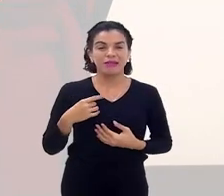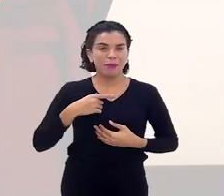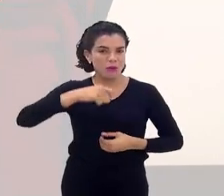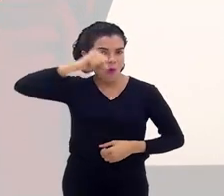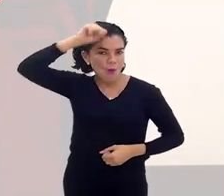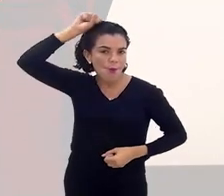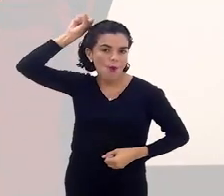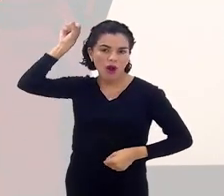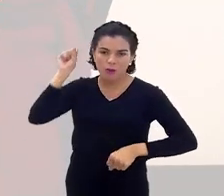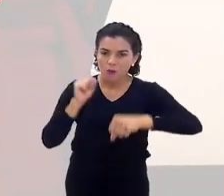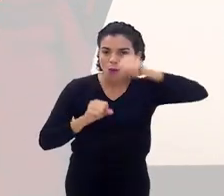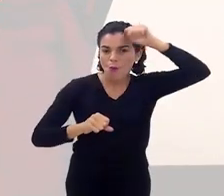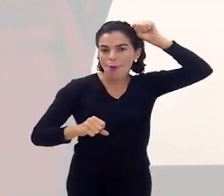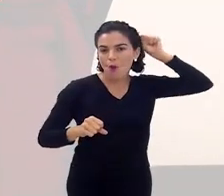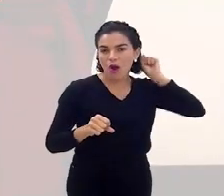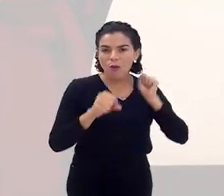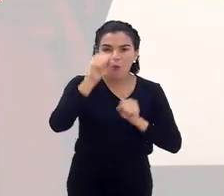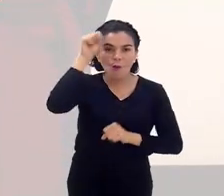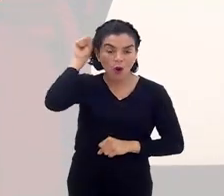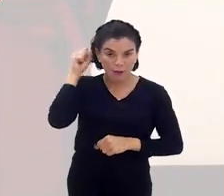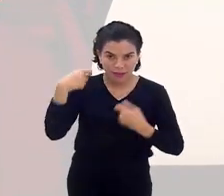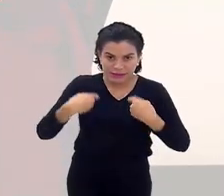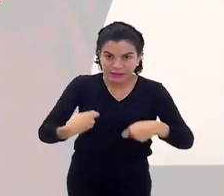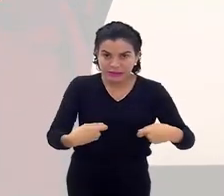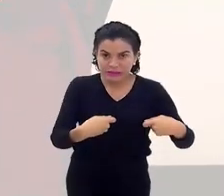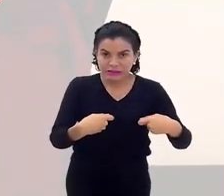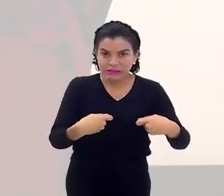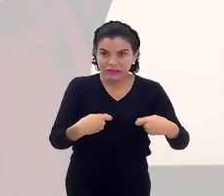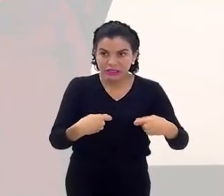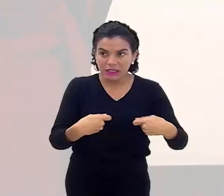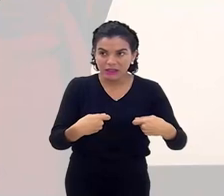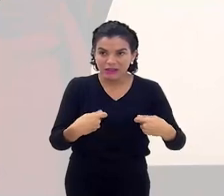a gente raspa o cabelo, esse tipo de coisa. raspar o cabelo?